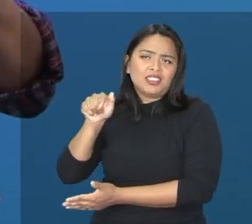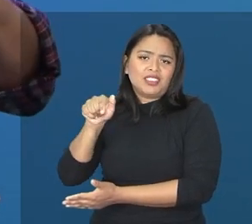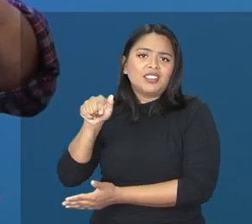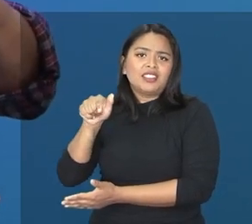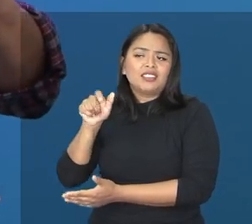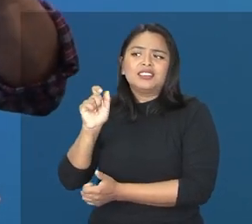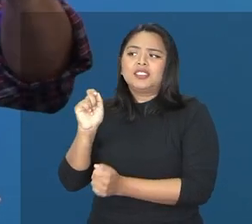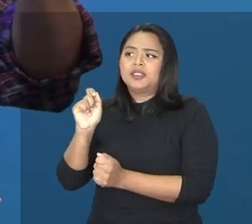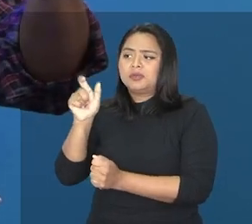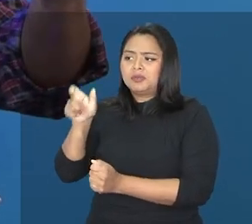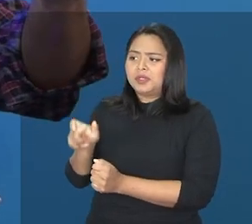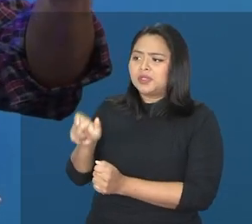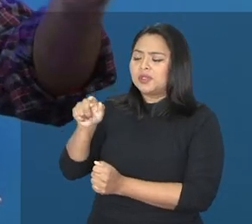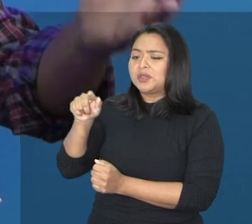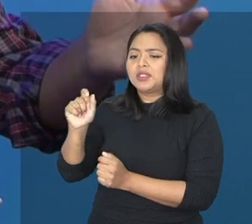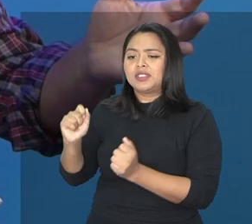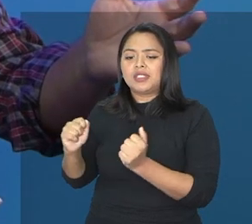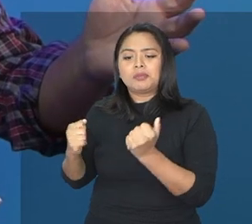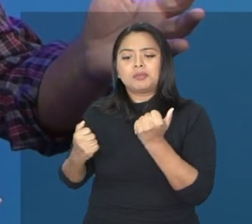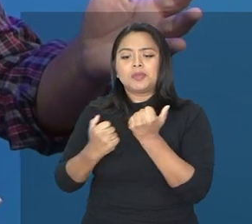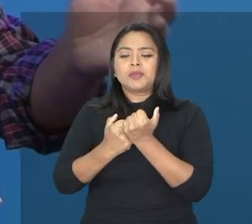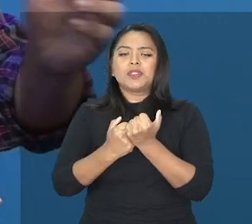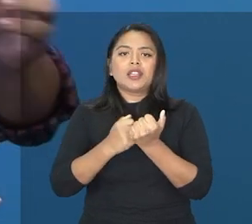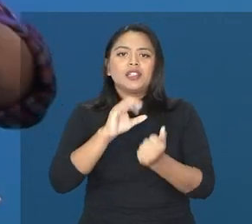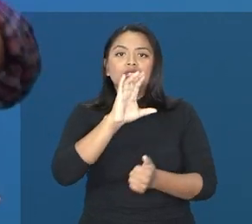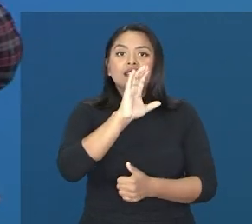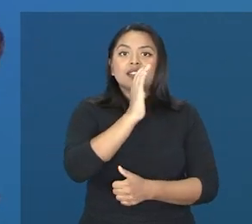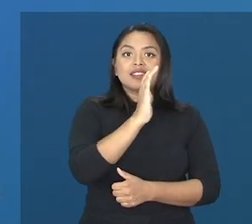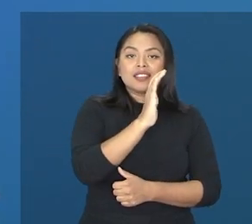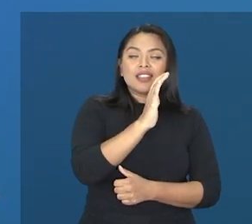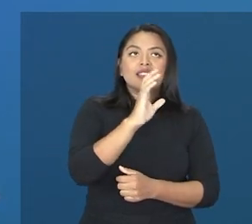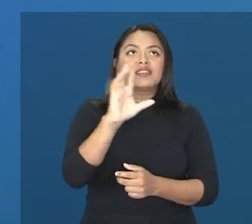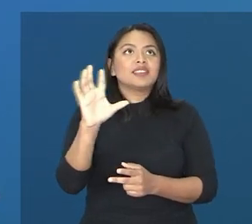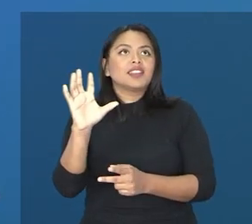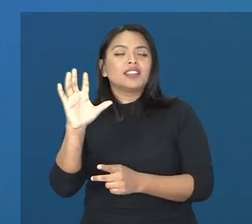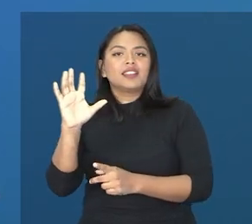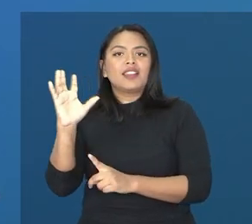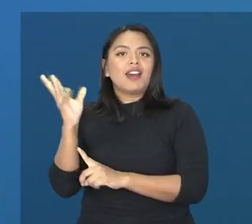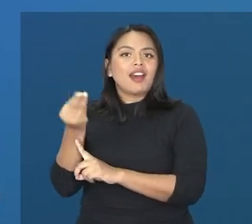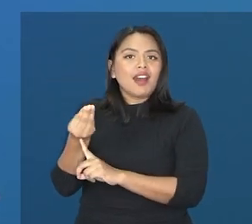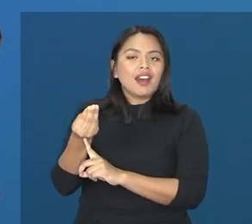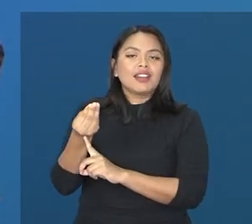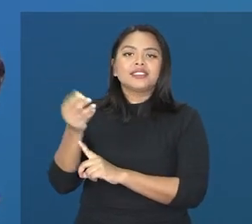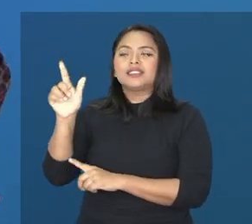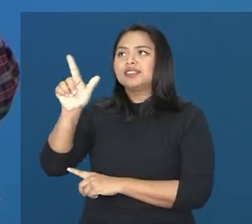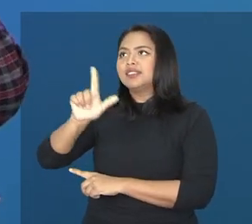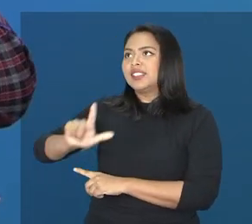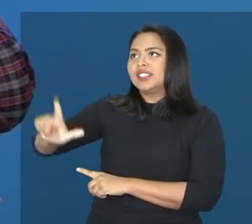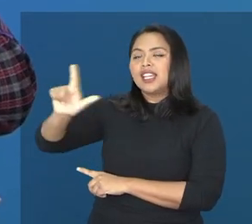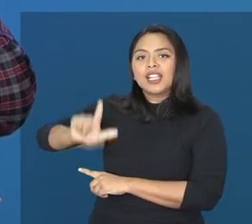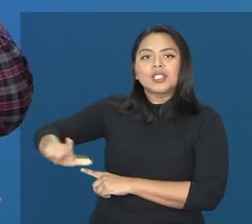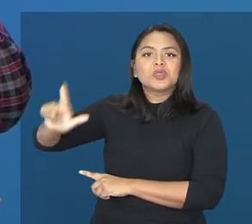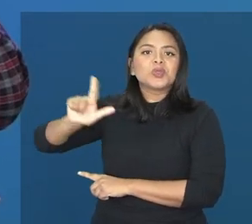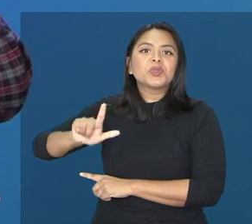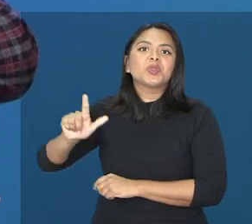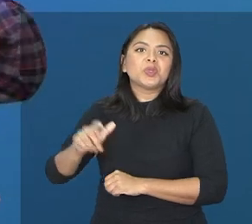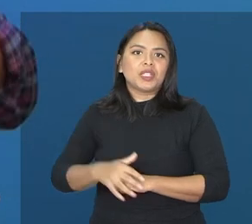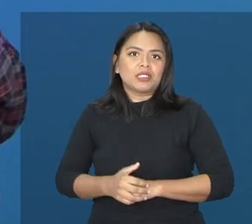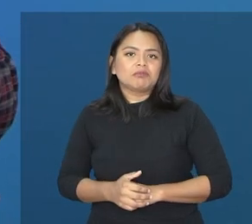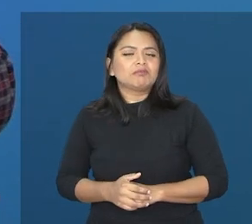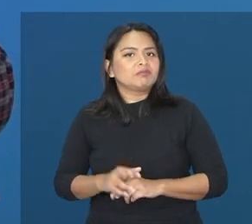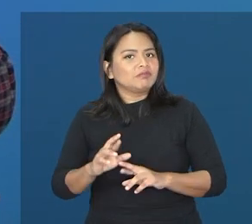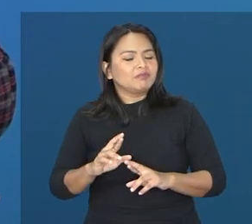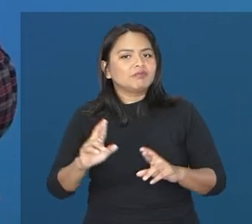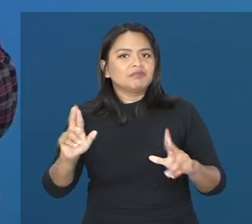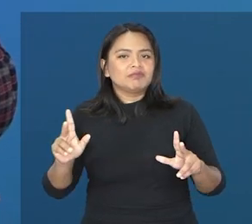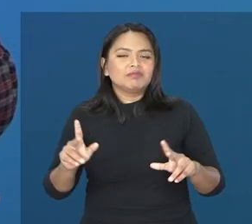de um modo, seja no mundo científico, seja no mundo das artes, seja no mundo da literatura, de um modo